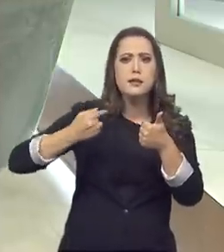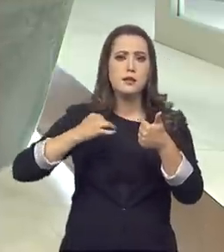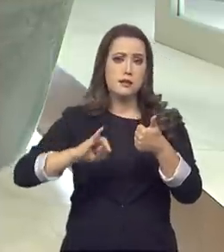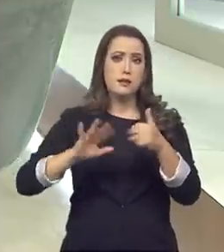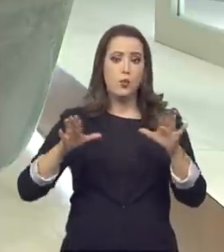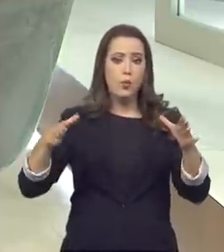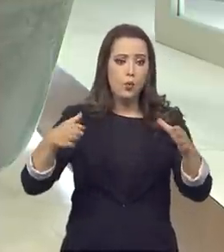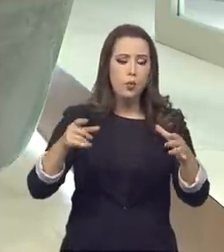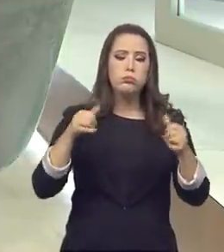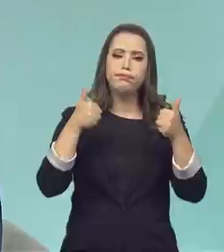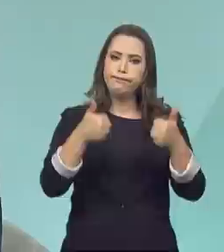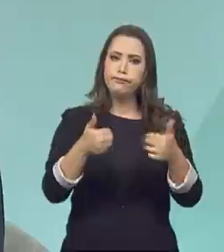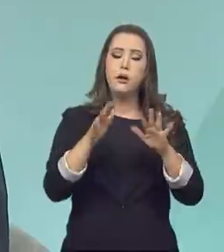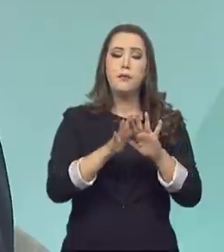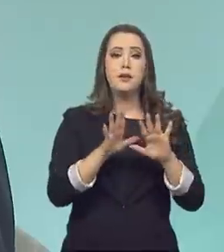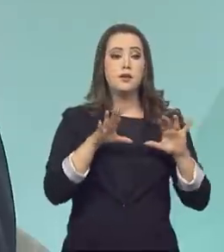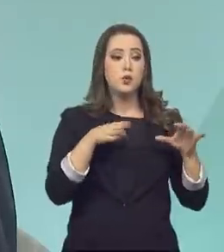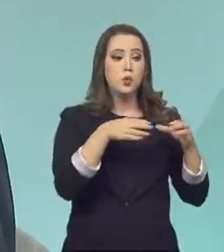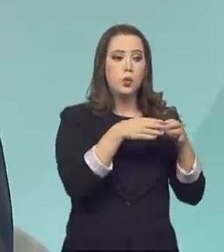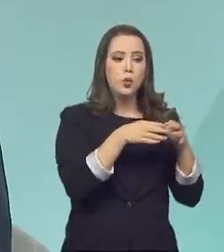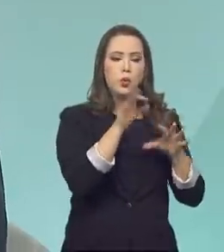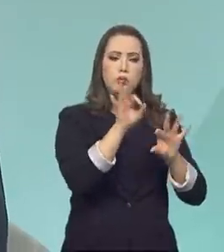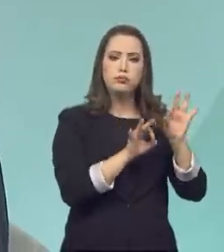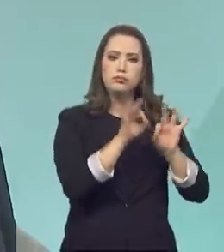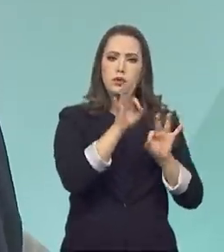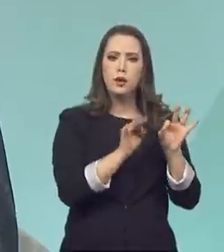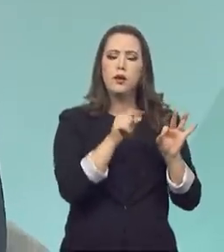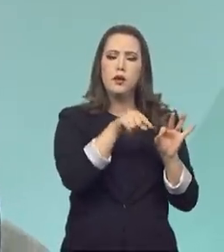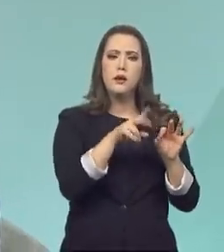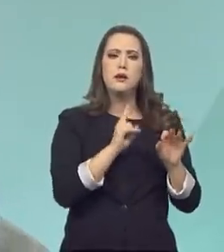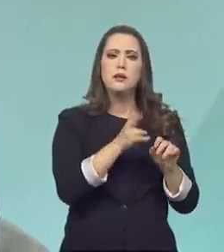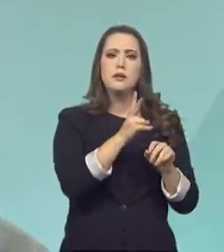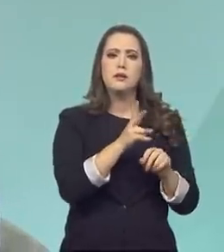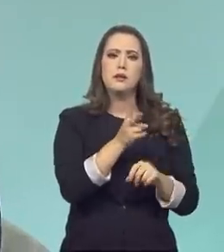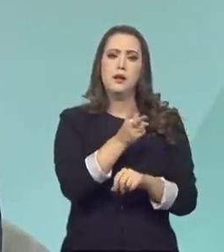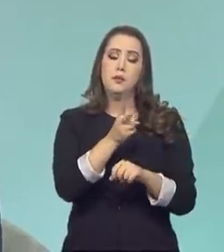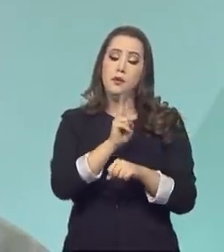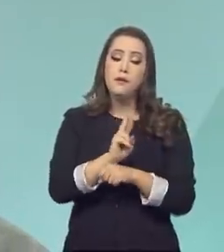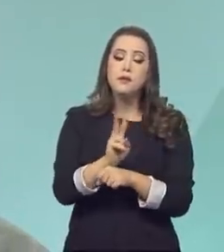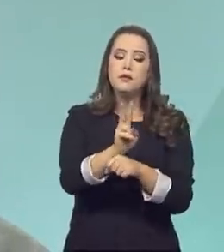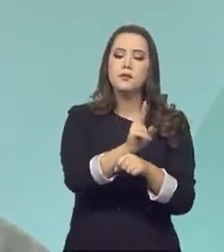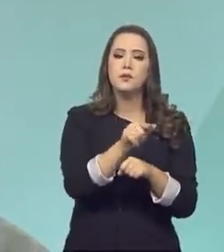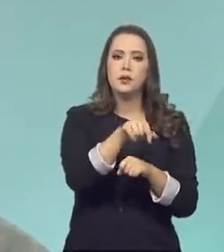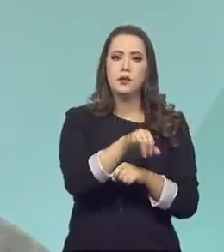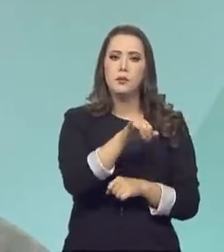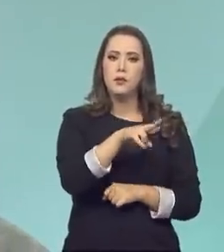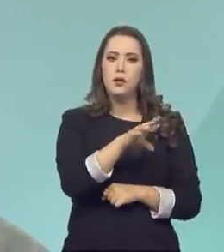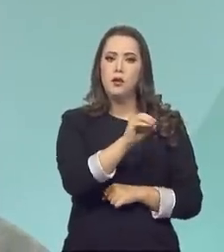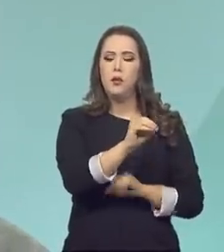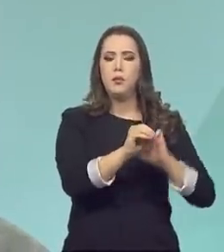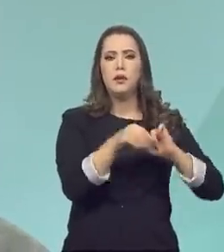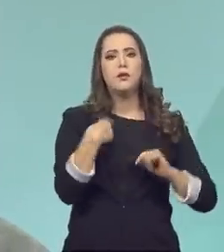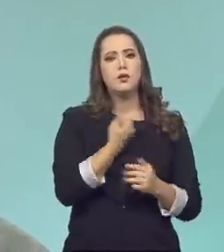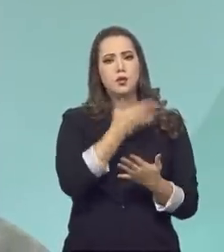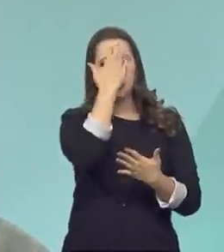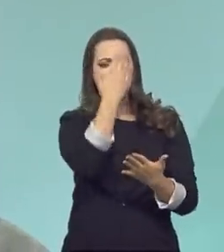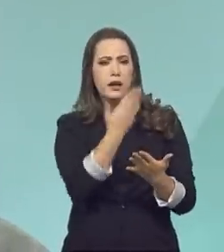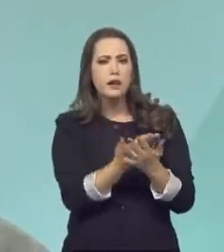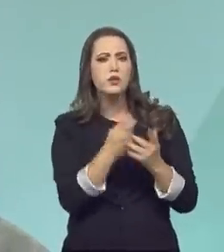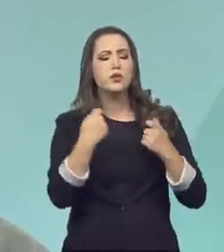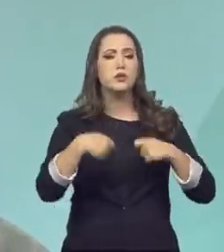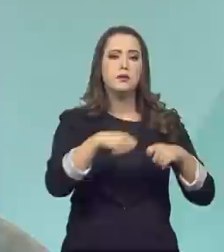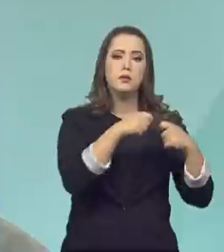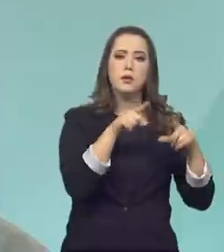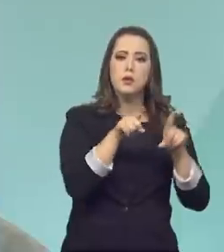Só que essa organização, ela está supervisionada pelo Inmetro. A gente acredita, faz um processo e faz uma